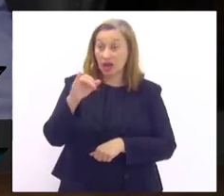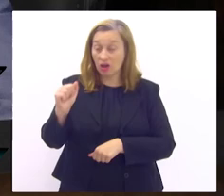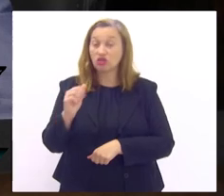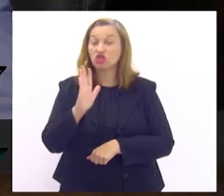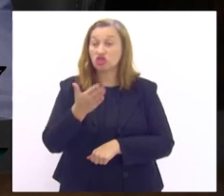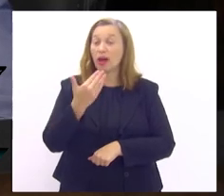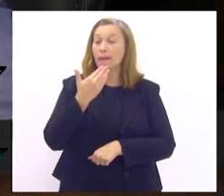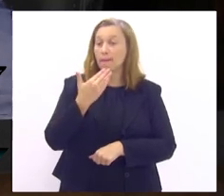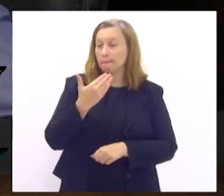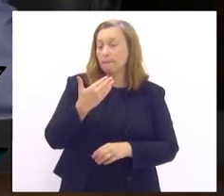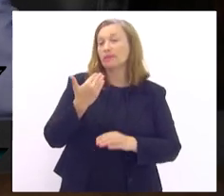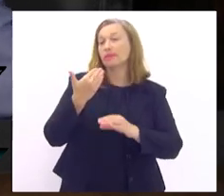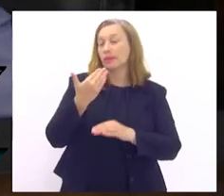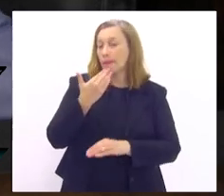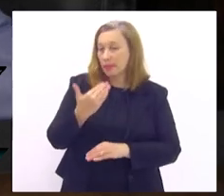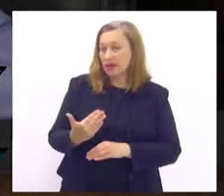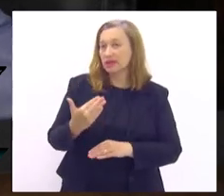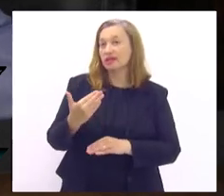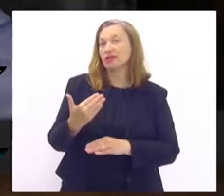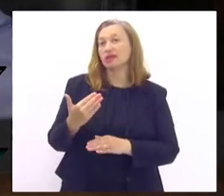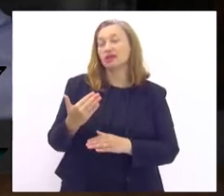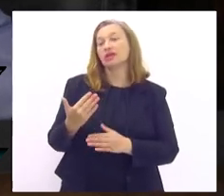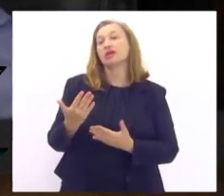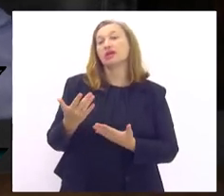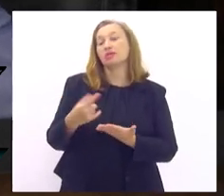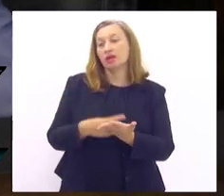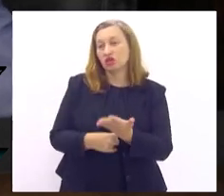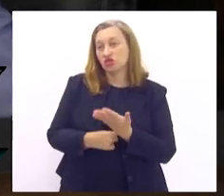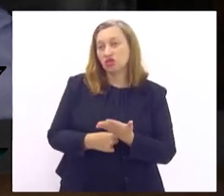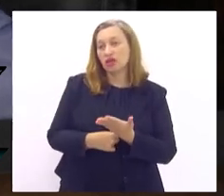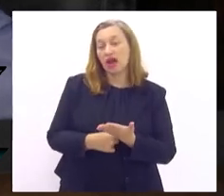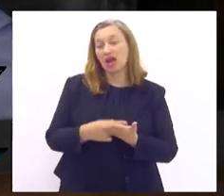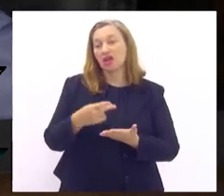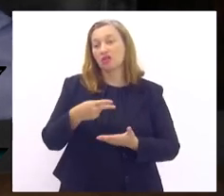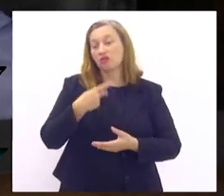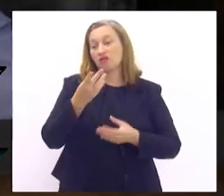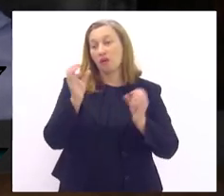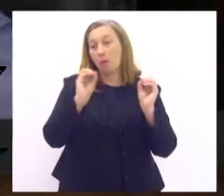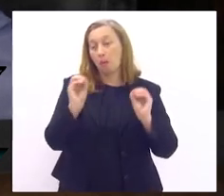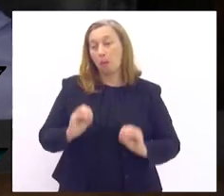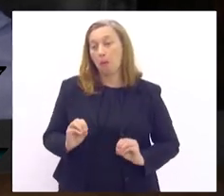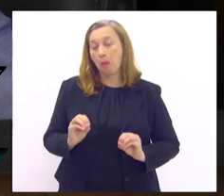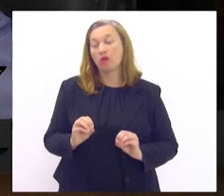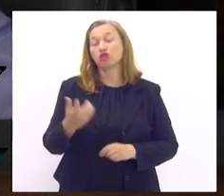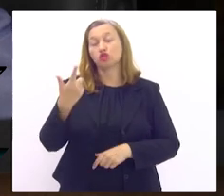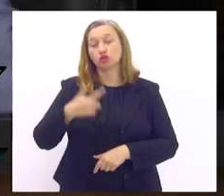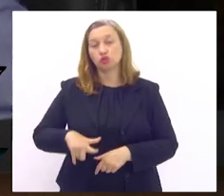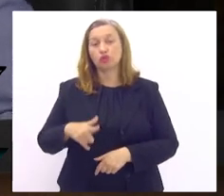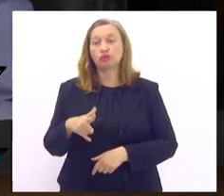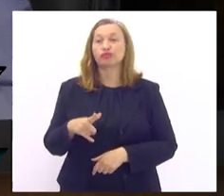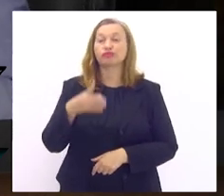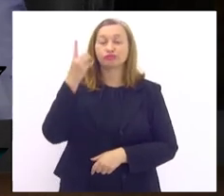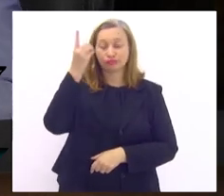petição e ela não nos recebe né então precisamos mais uma vez deputado mais um